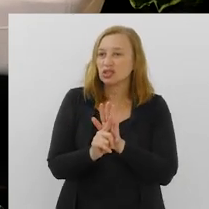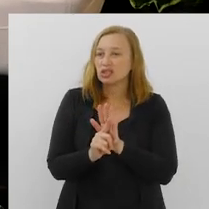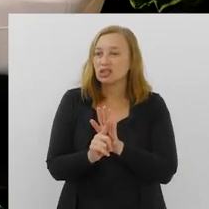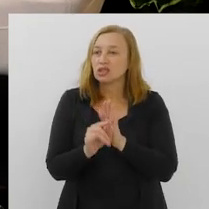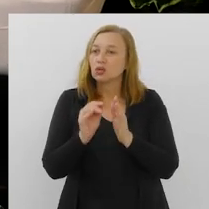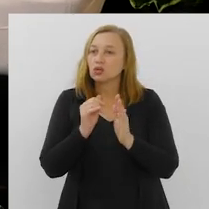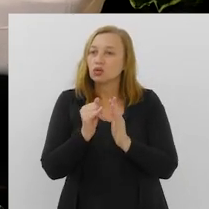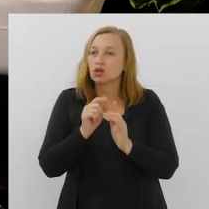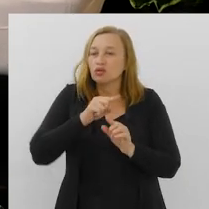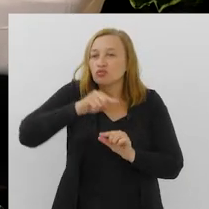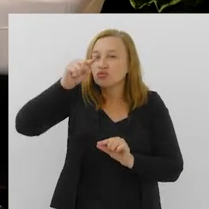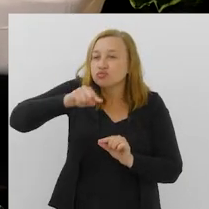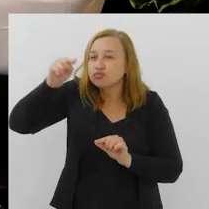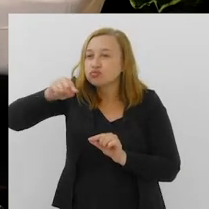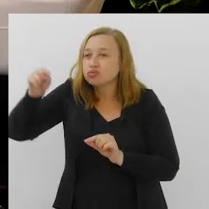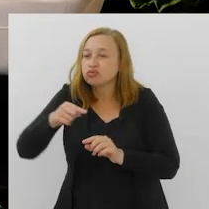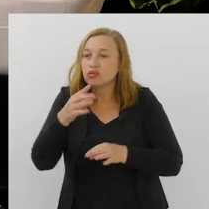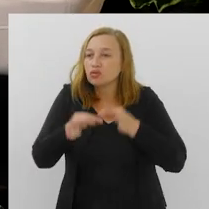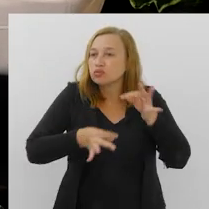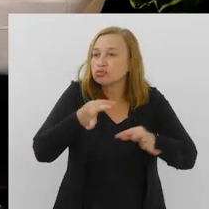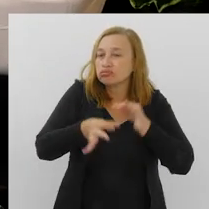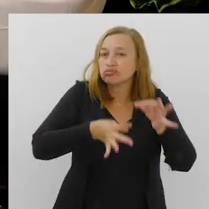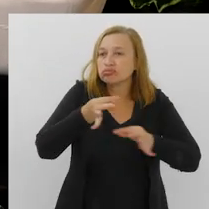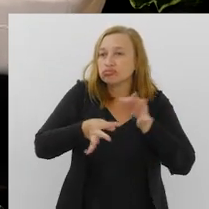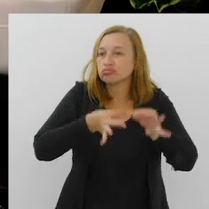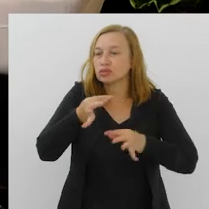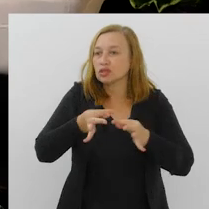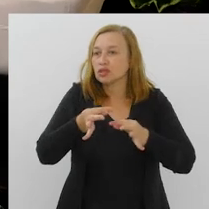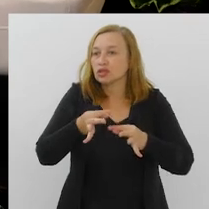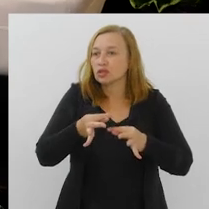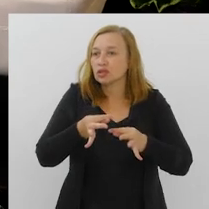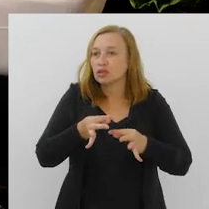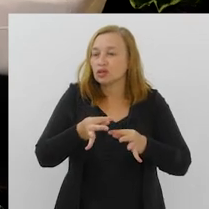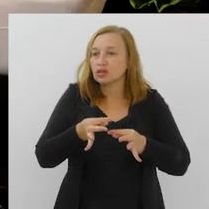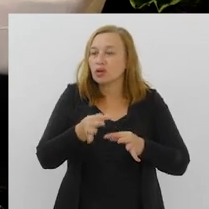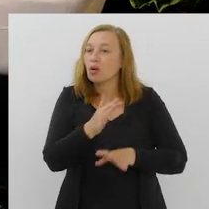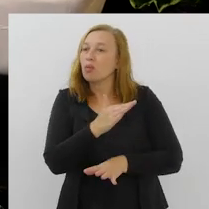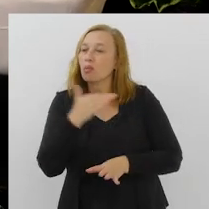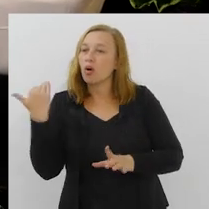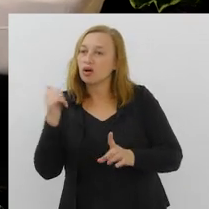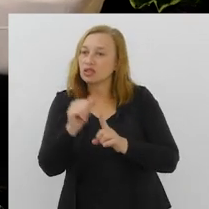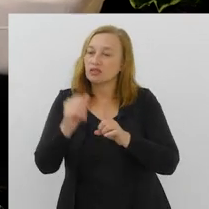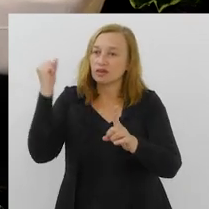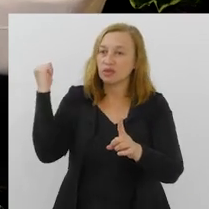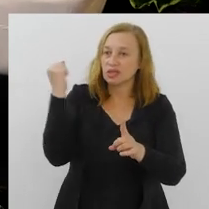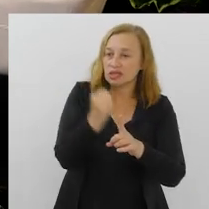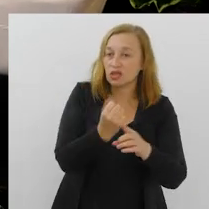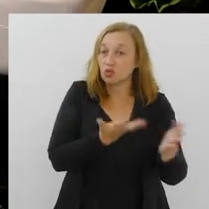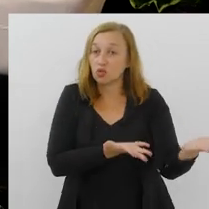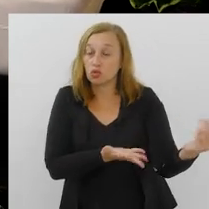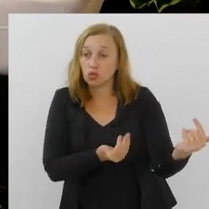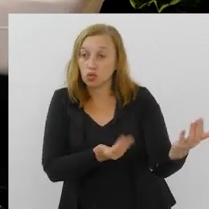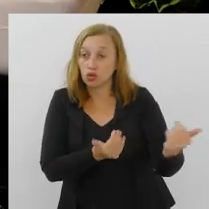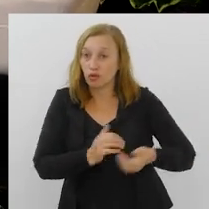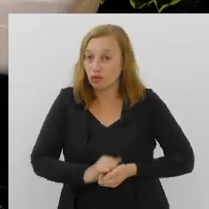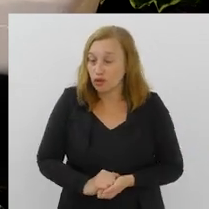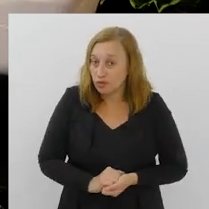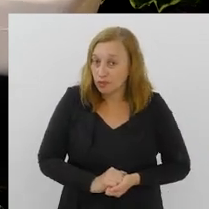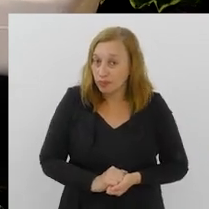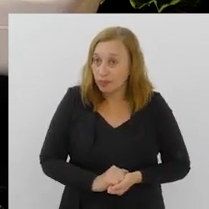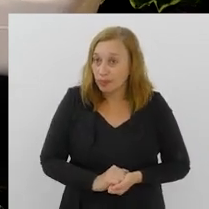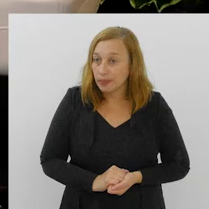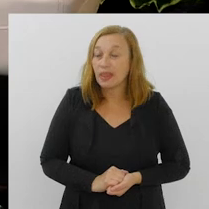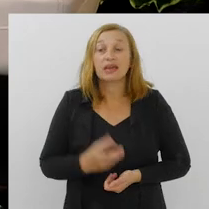um projeto de lei a respeito sobre as estatísticas, o tratamento das estatísticas sobre homicídio e feminicídio na